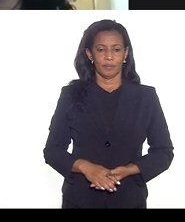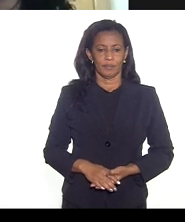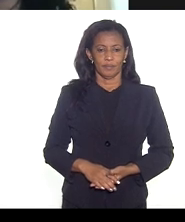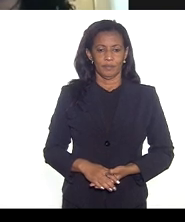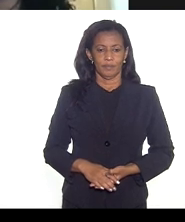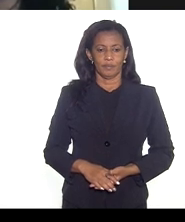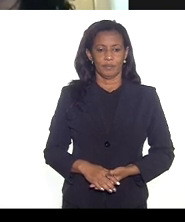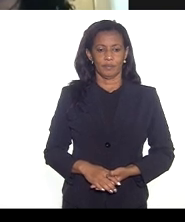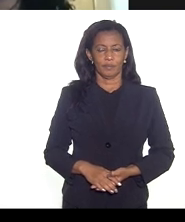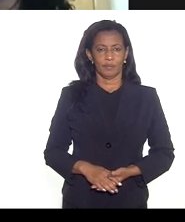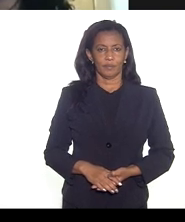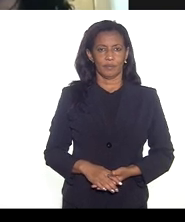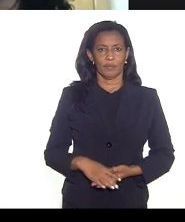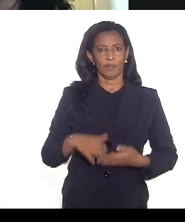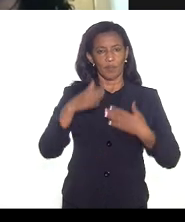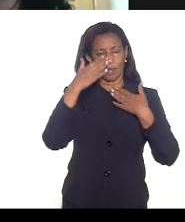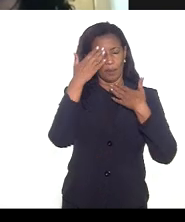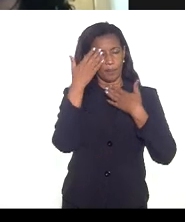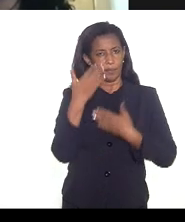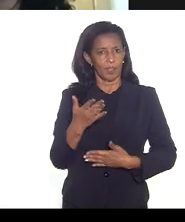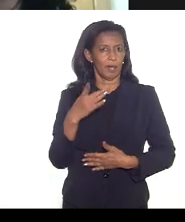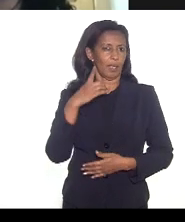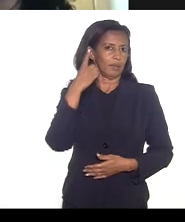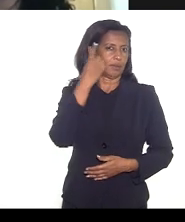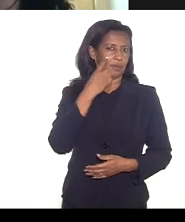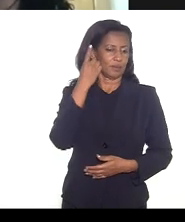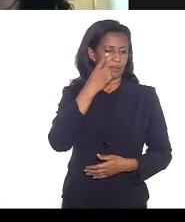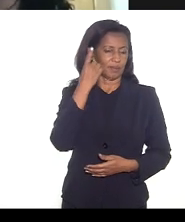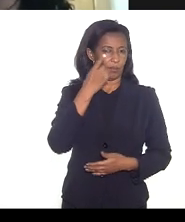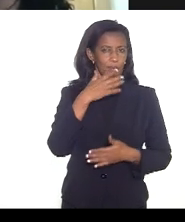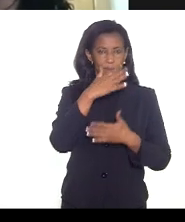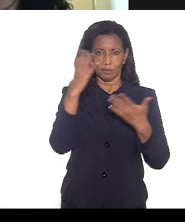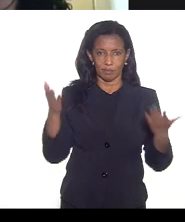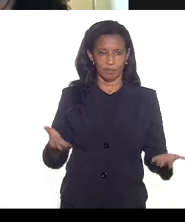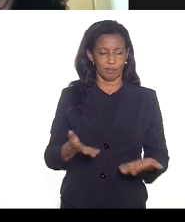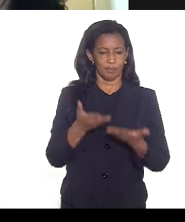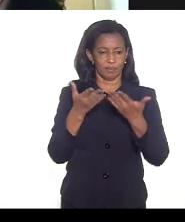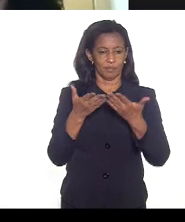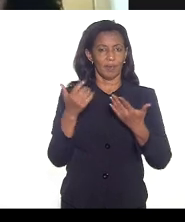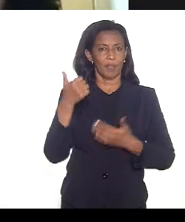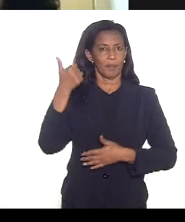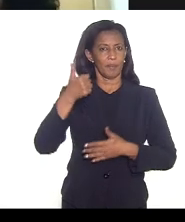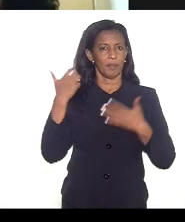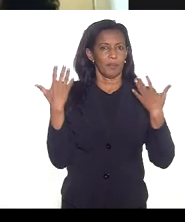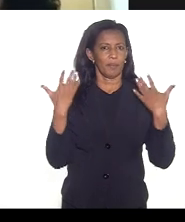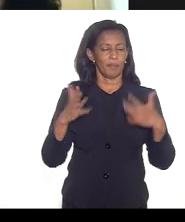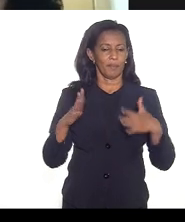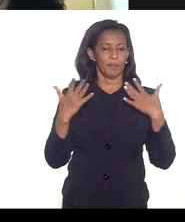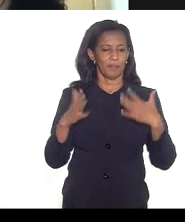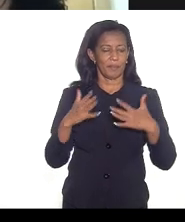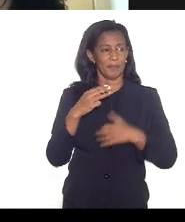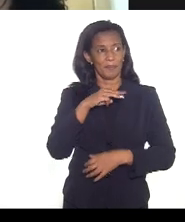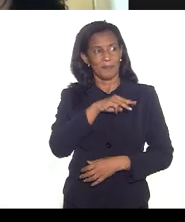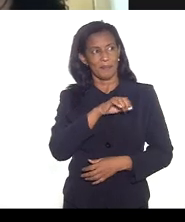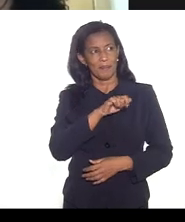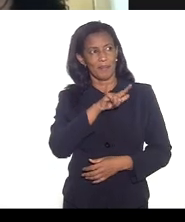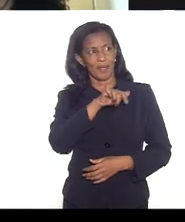obrigada deputada Marta Rocha de mais autoridades eu queria primeiro parabenizar a Melânia pela